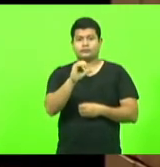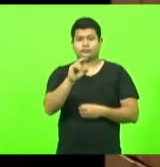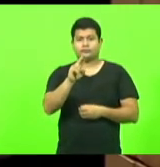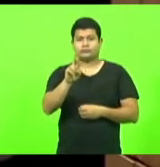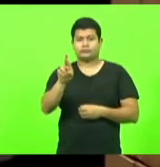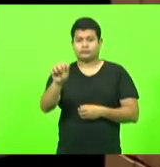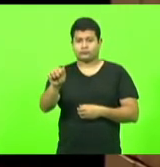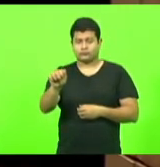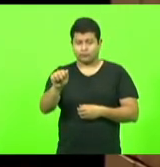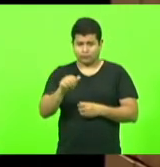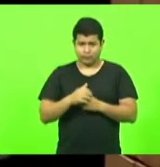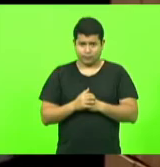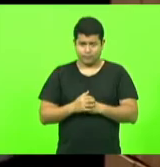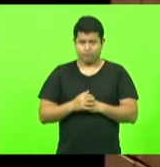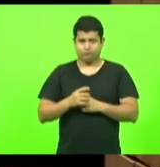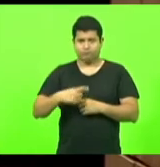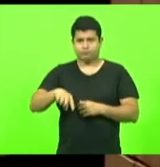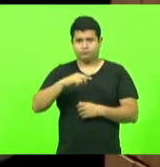reconhecimento pela